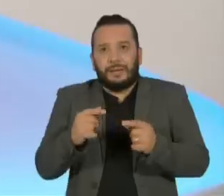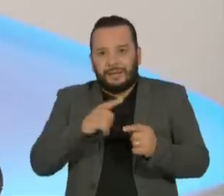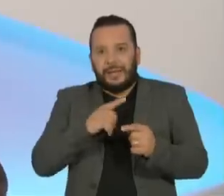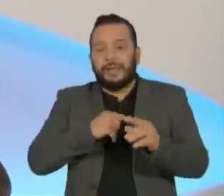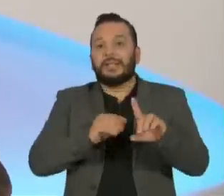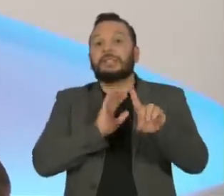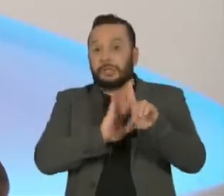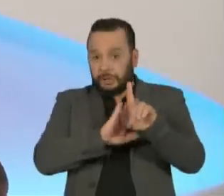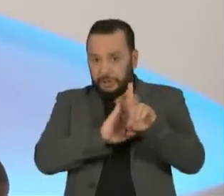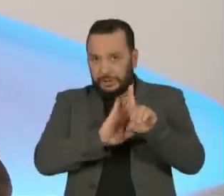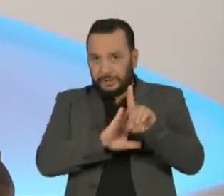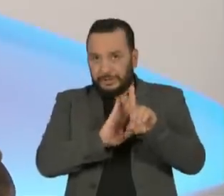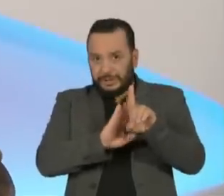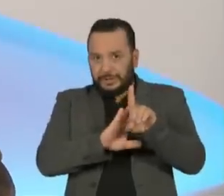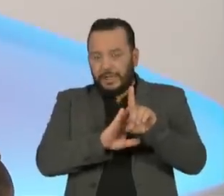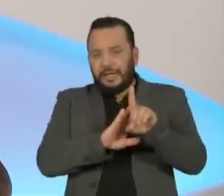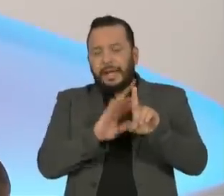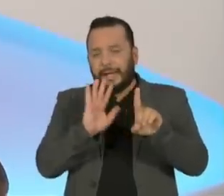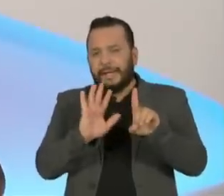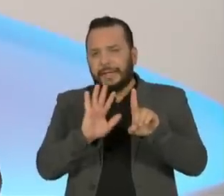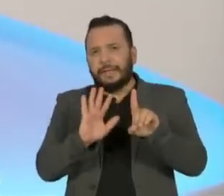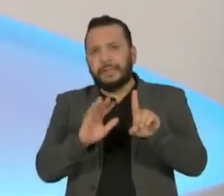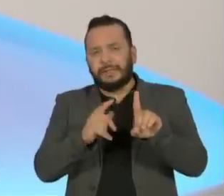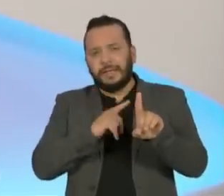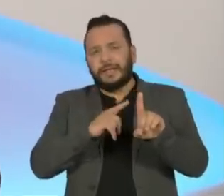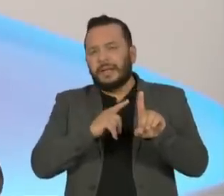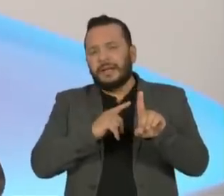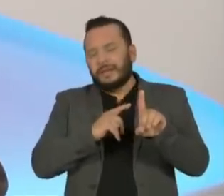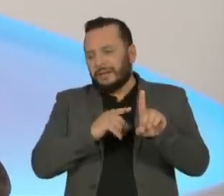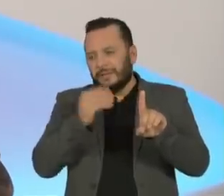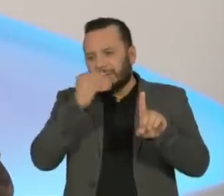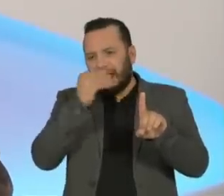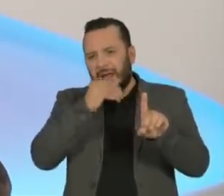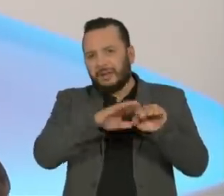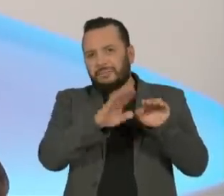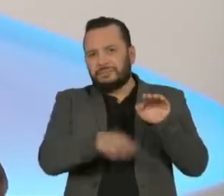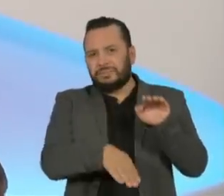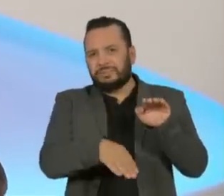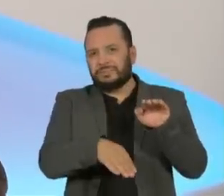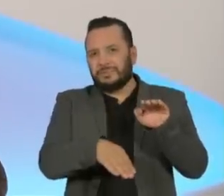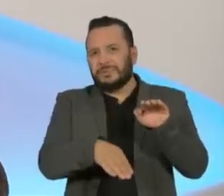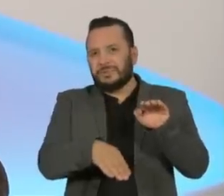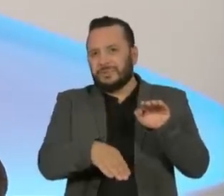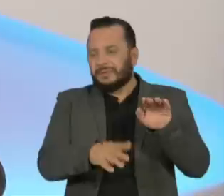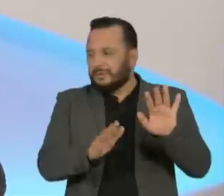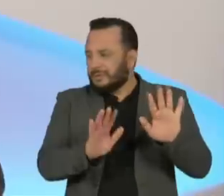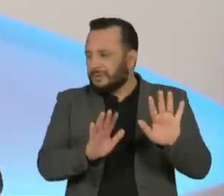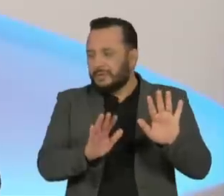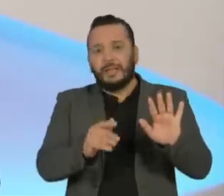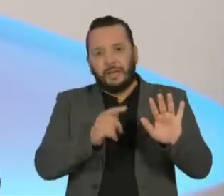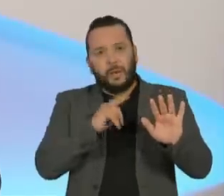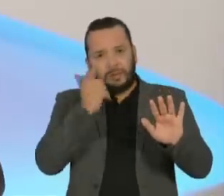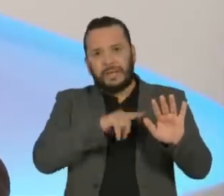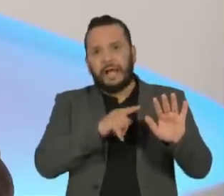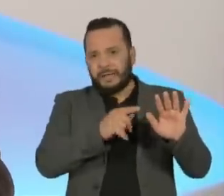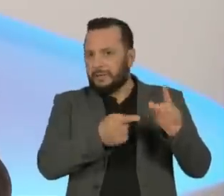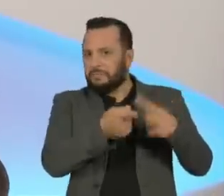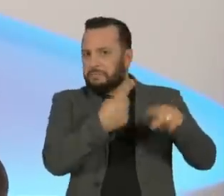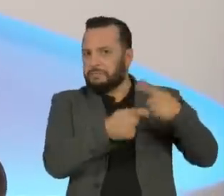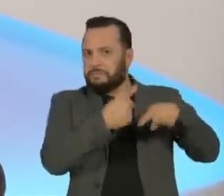direita, que o Reinaldo Azevedo já é a direita chúcara, ela impera e abunda. E você tem uma patrulha